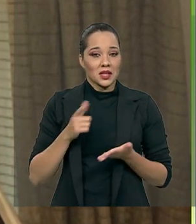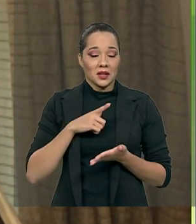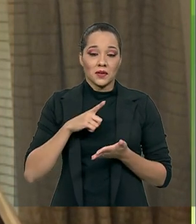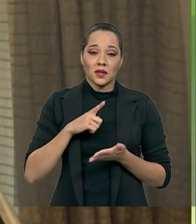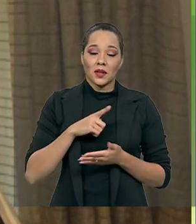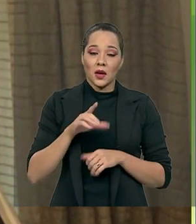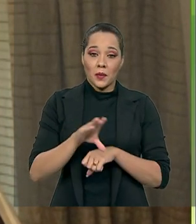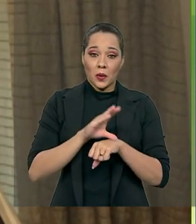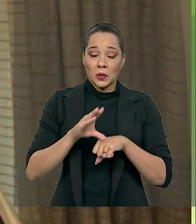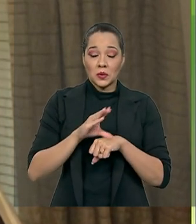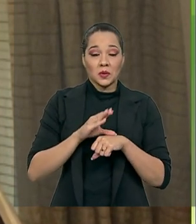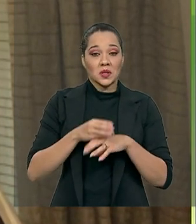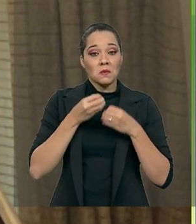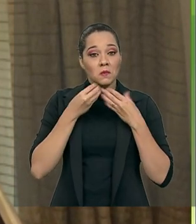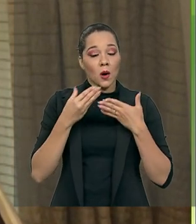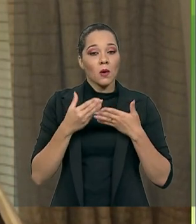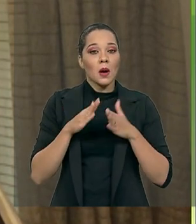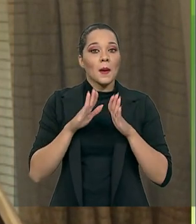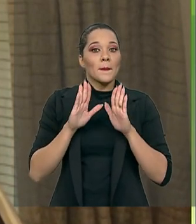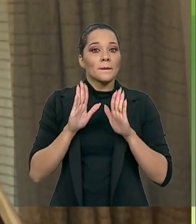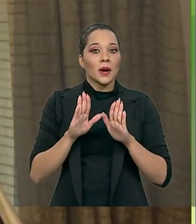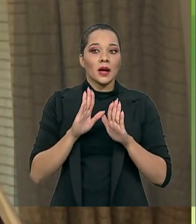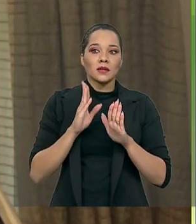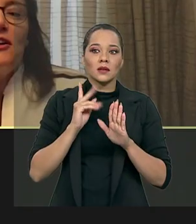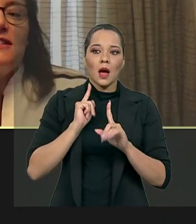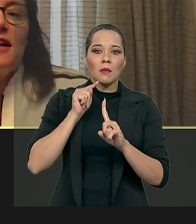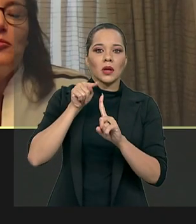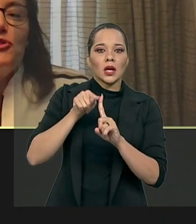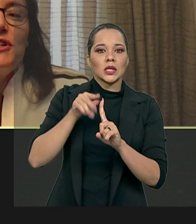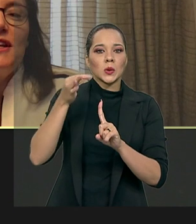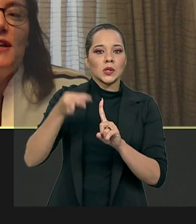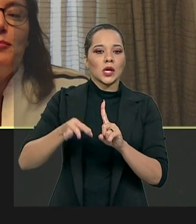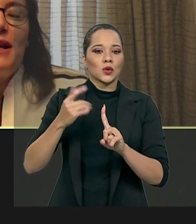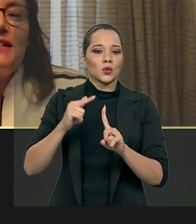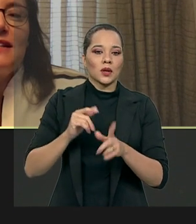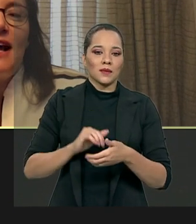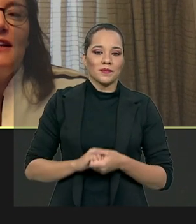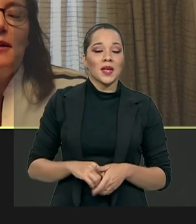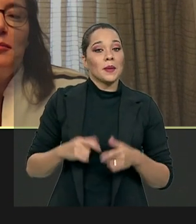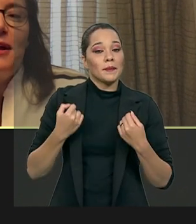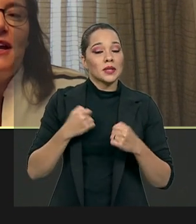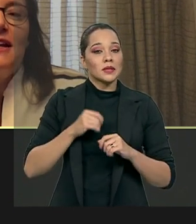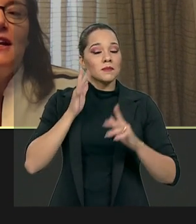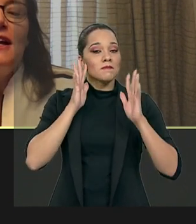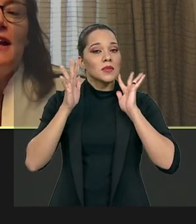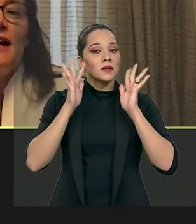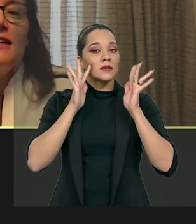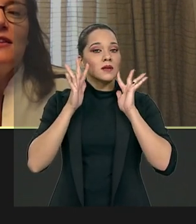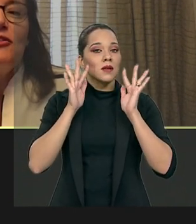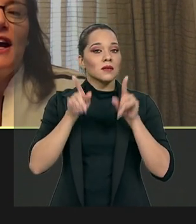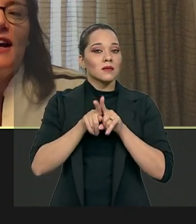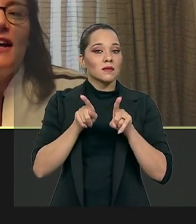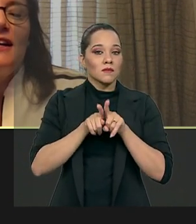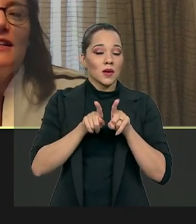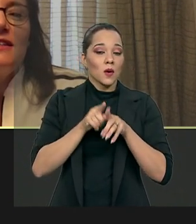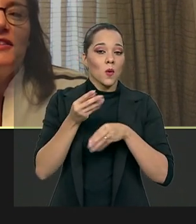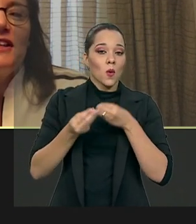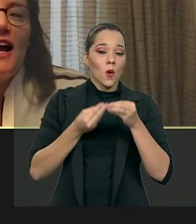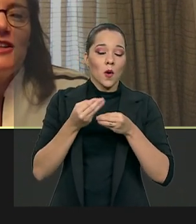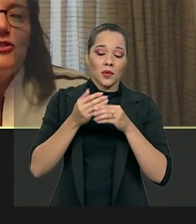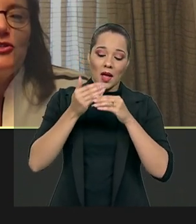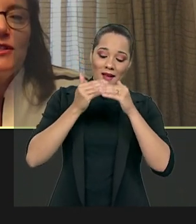uma Constituição muito boa, mas muito mal aplicada. Nós temos que pensar também na questão da